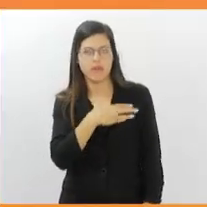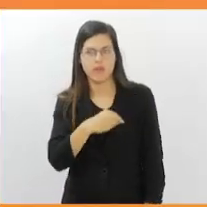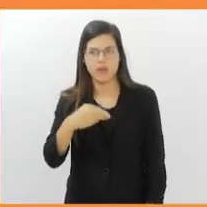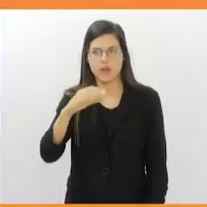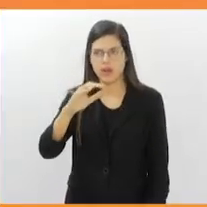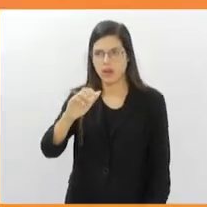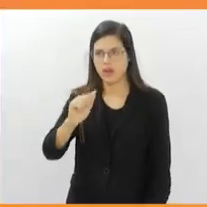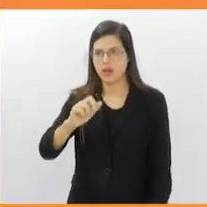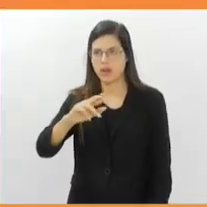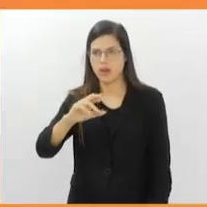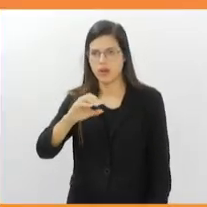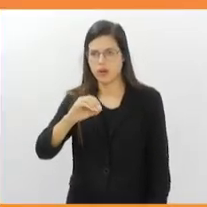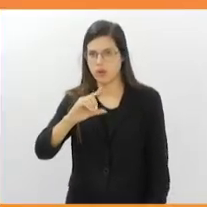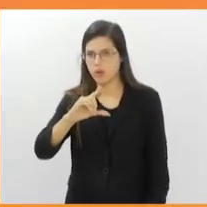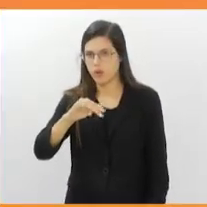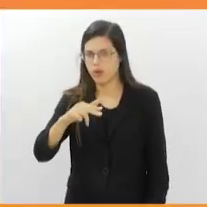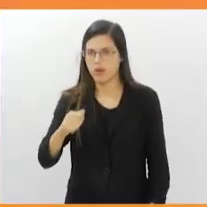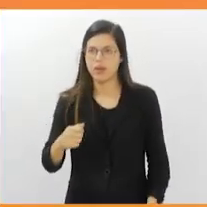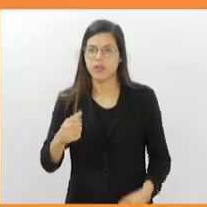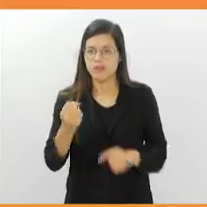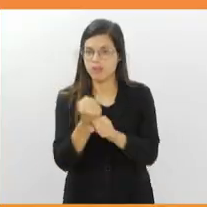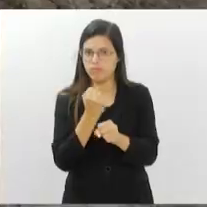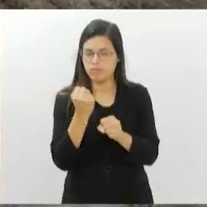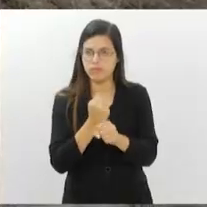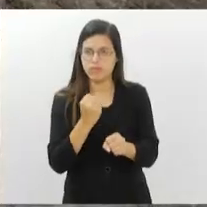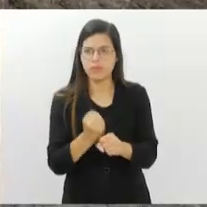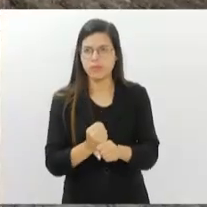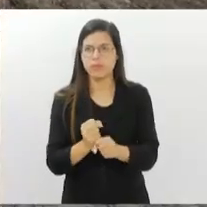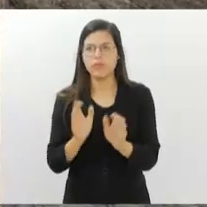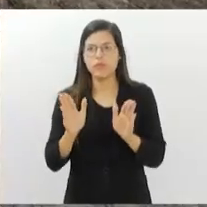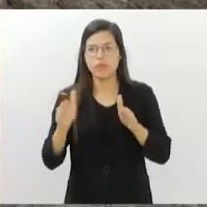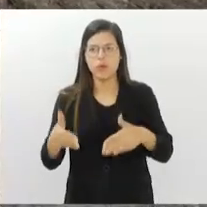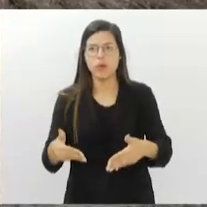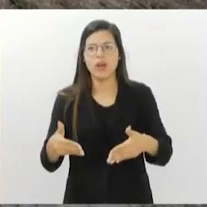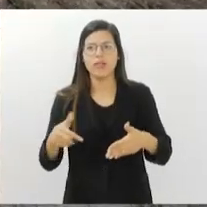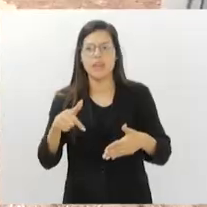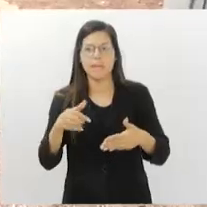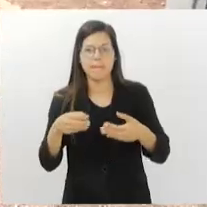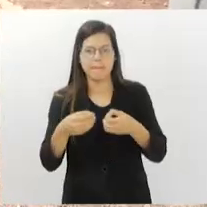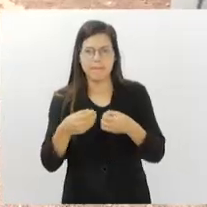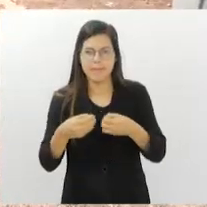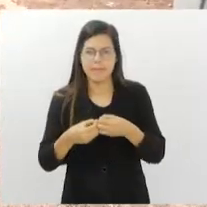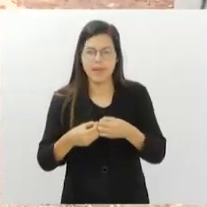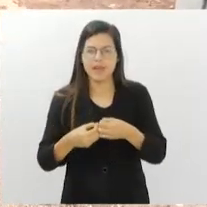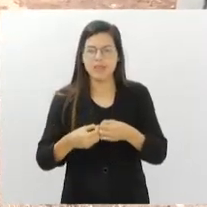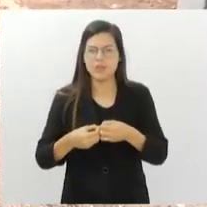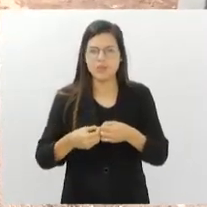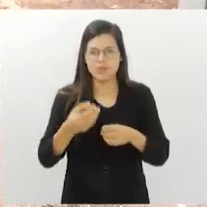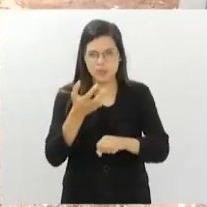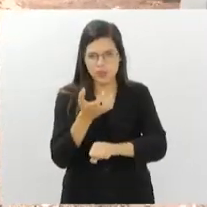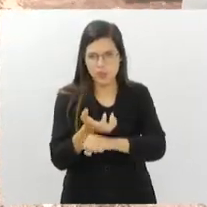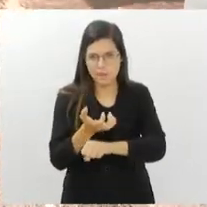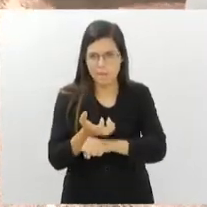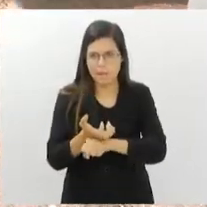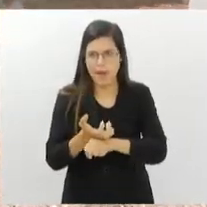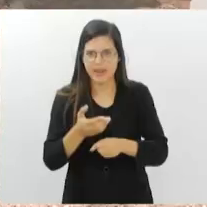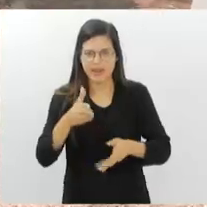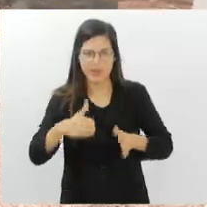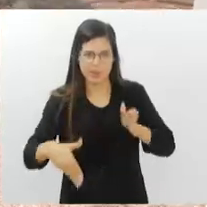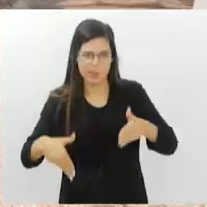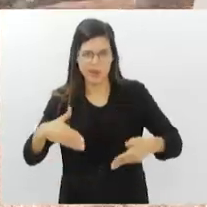Moscatelli. Desta vez, a obra está concentrada no trecho do Parque dos Patins. A intervenção abrange uma área de